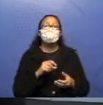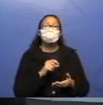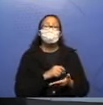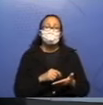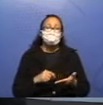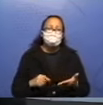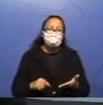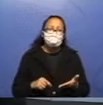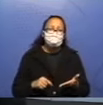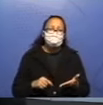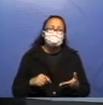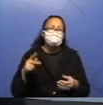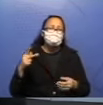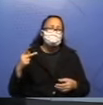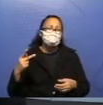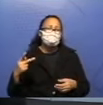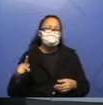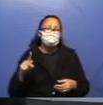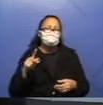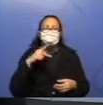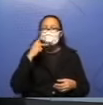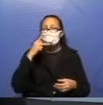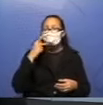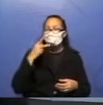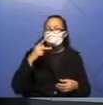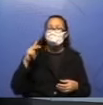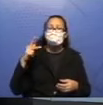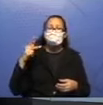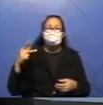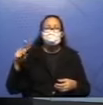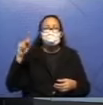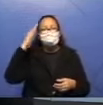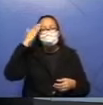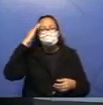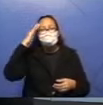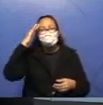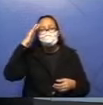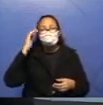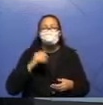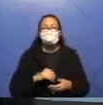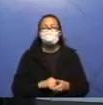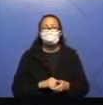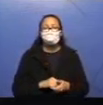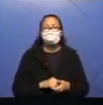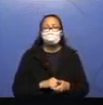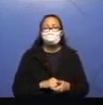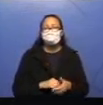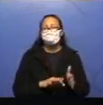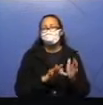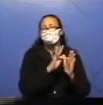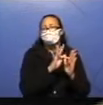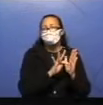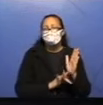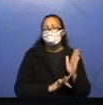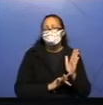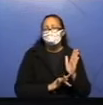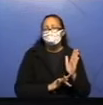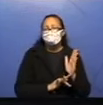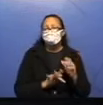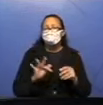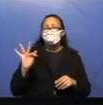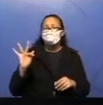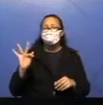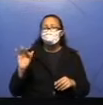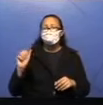com o seu entendimento. Tá certo? E aqui nós vamos para o nosso texto. A fábula para a